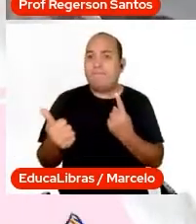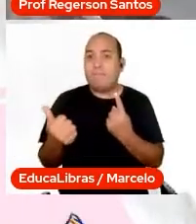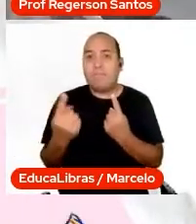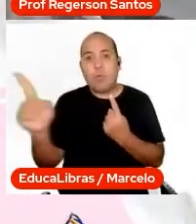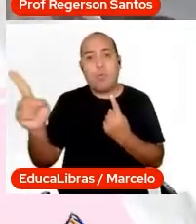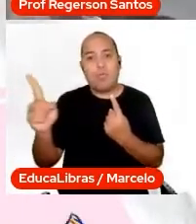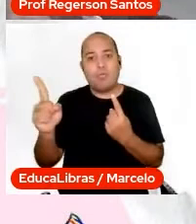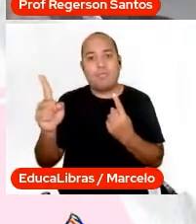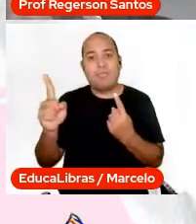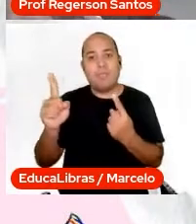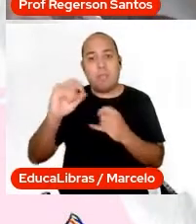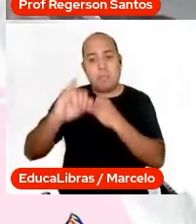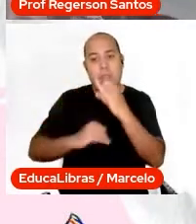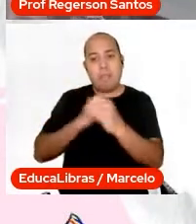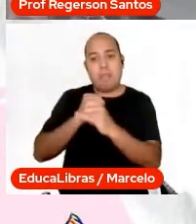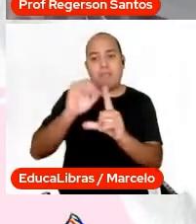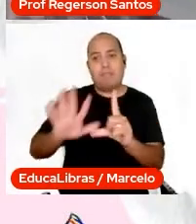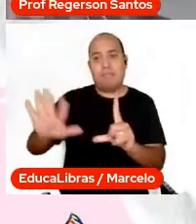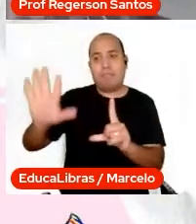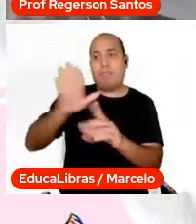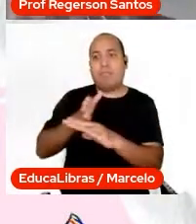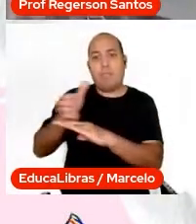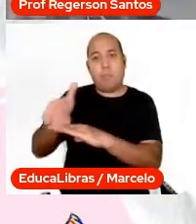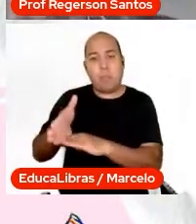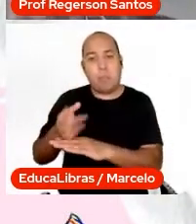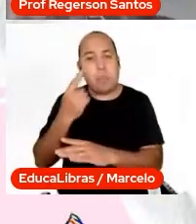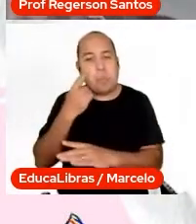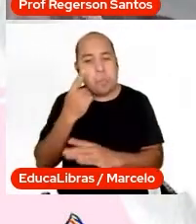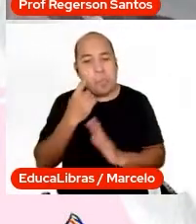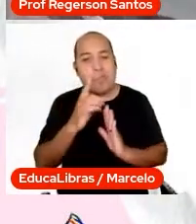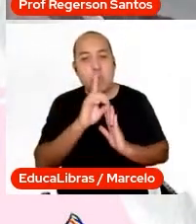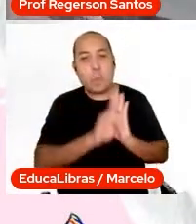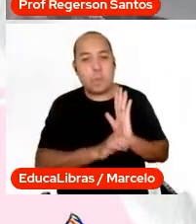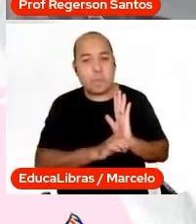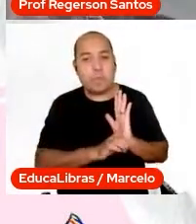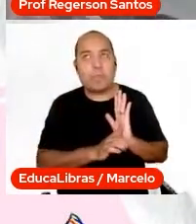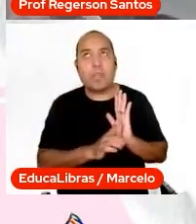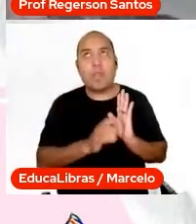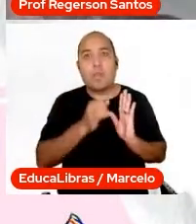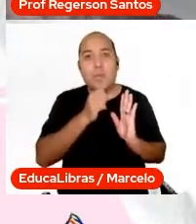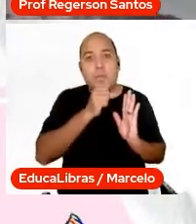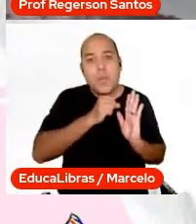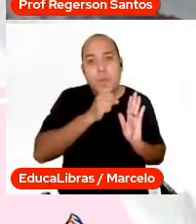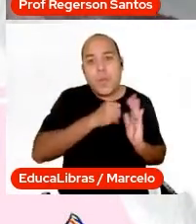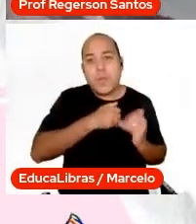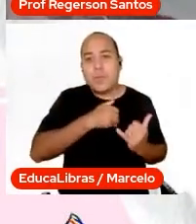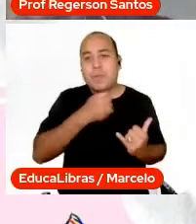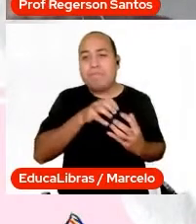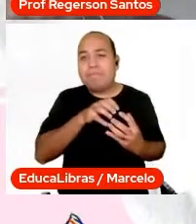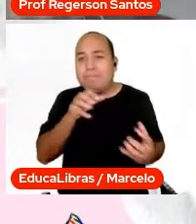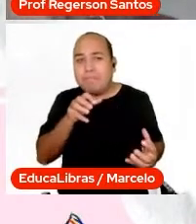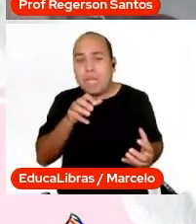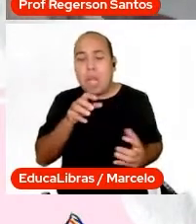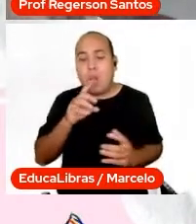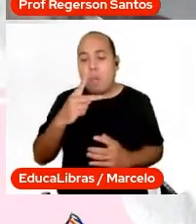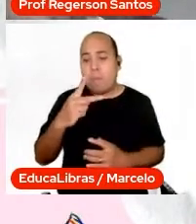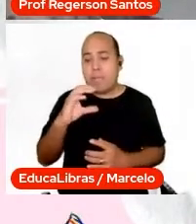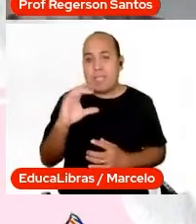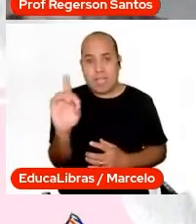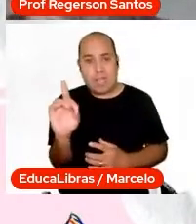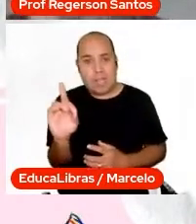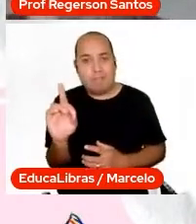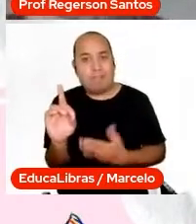olha o direito das outras pessoas, né, no sentido do idoso, deficiente, pessoa com